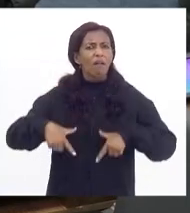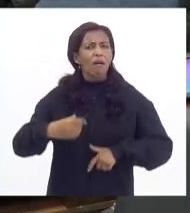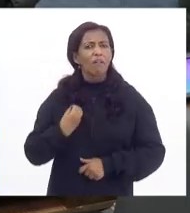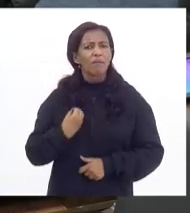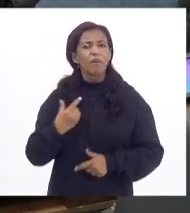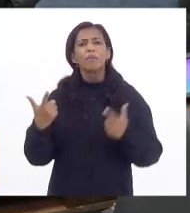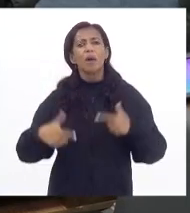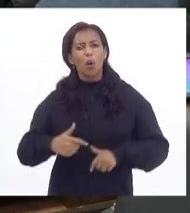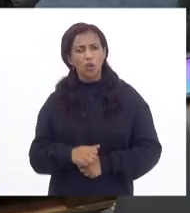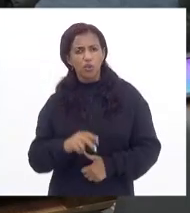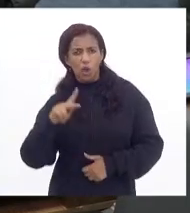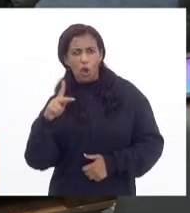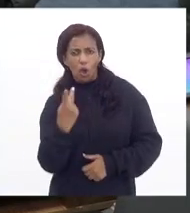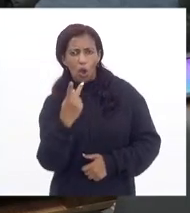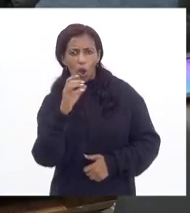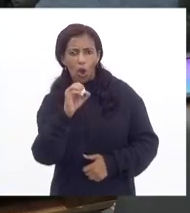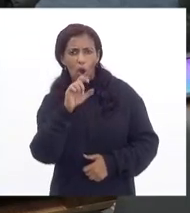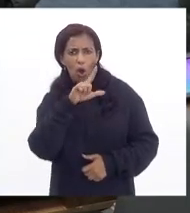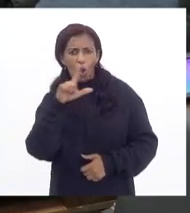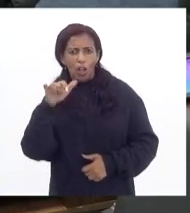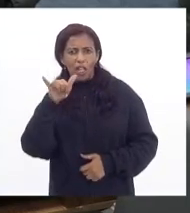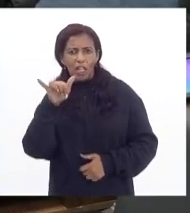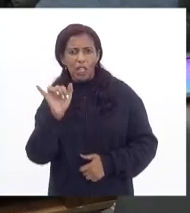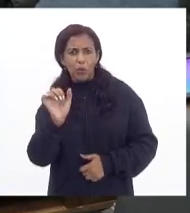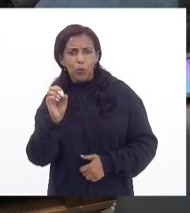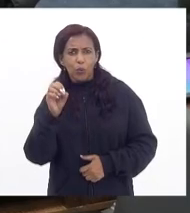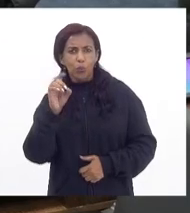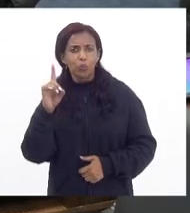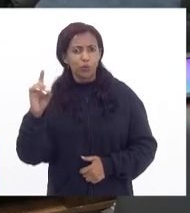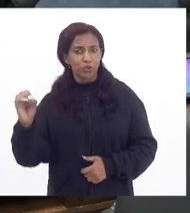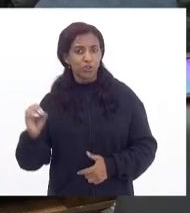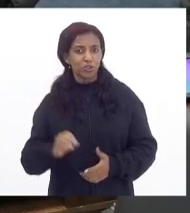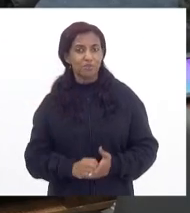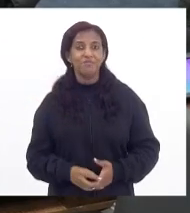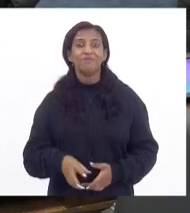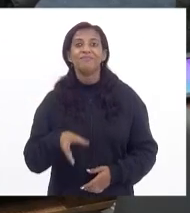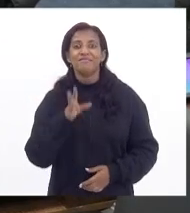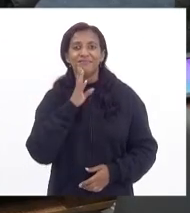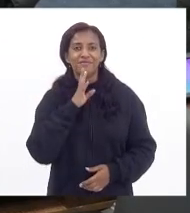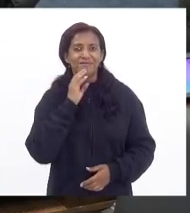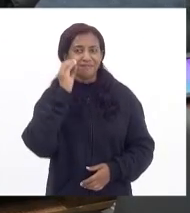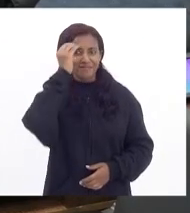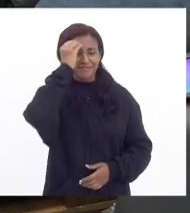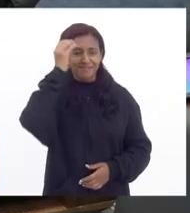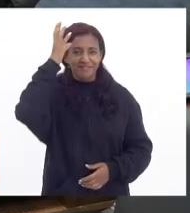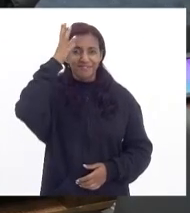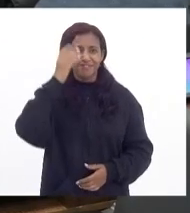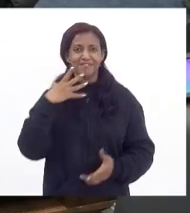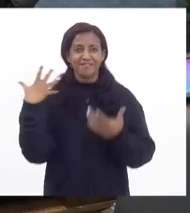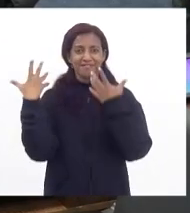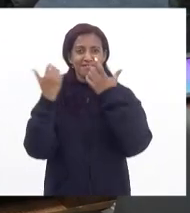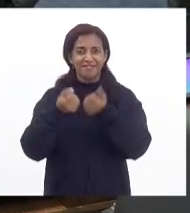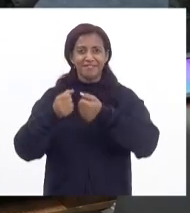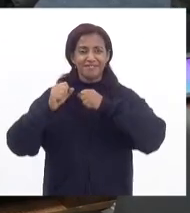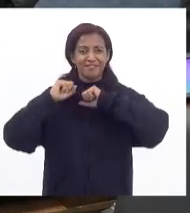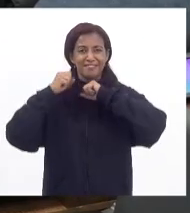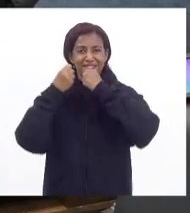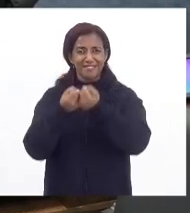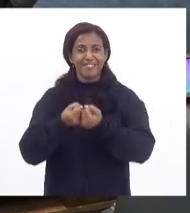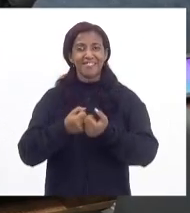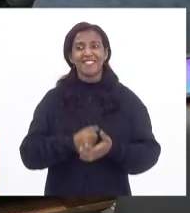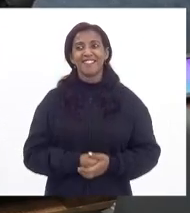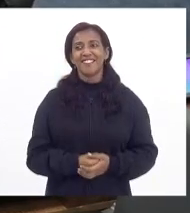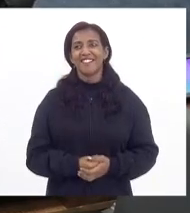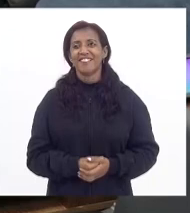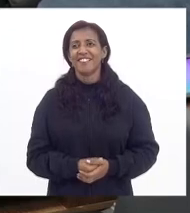Em Hollywood? Nós temos que conhecer as nossas origens. Por isso, tia Ju, vamos nos empenhar para o cumpra-se